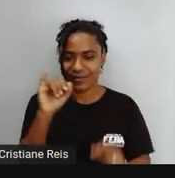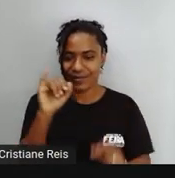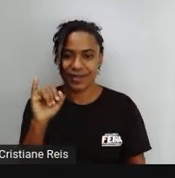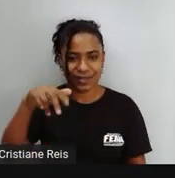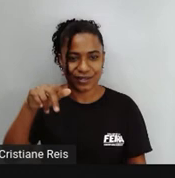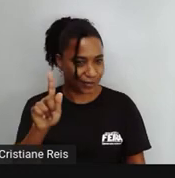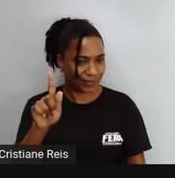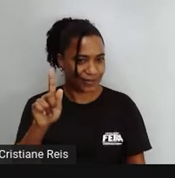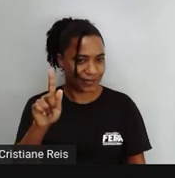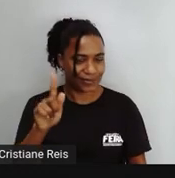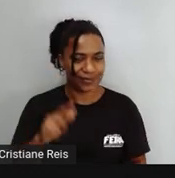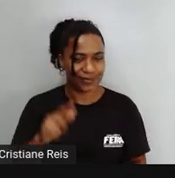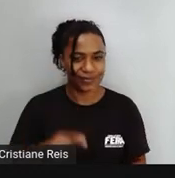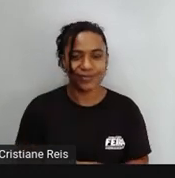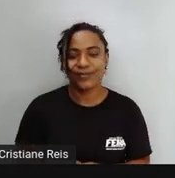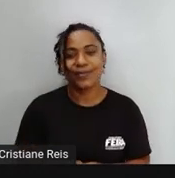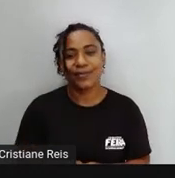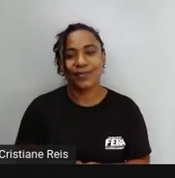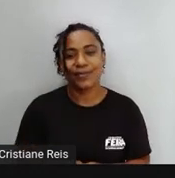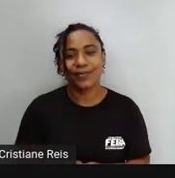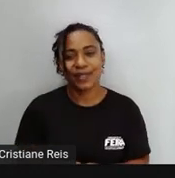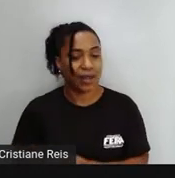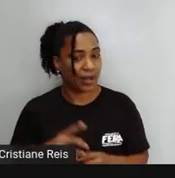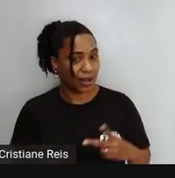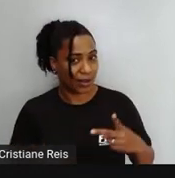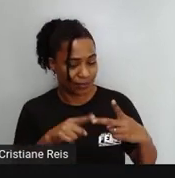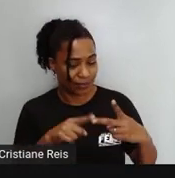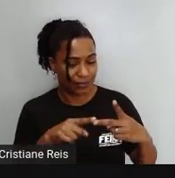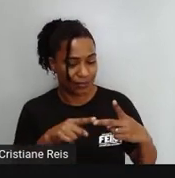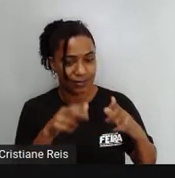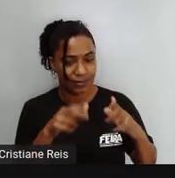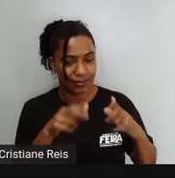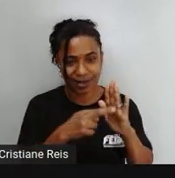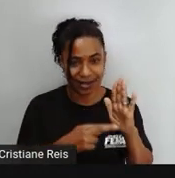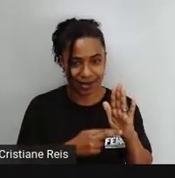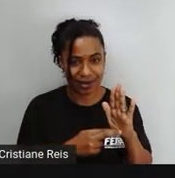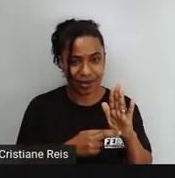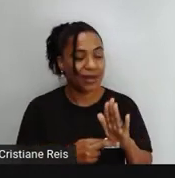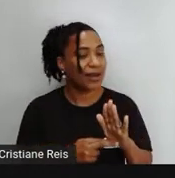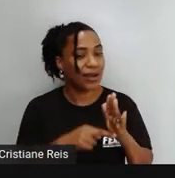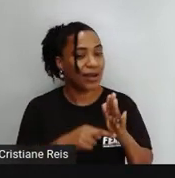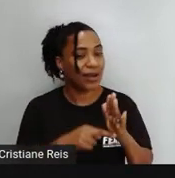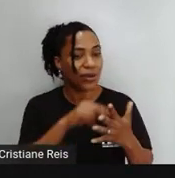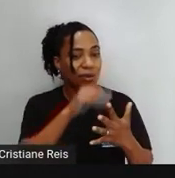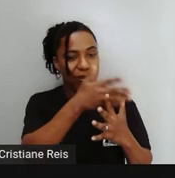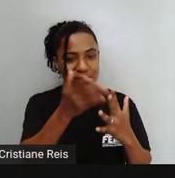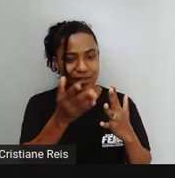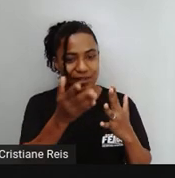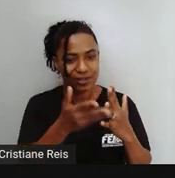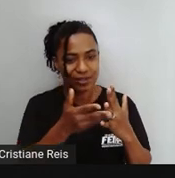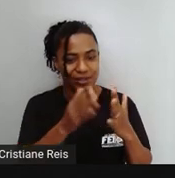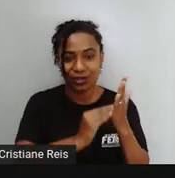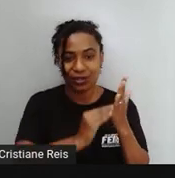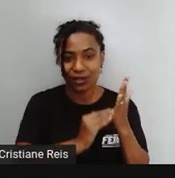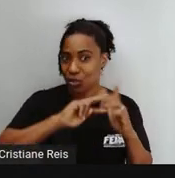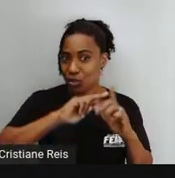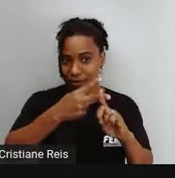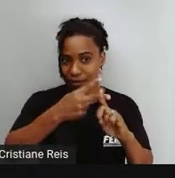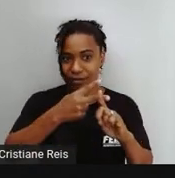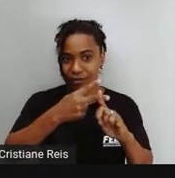Double consonant Então vamos dobrar a consoante Para acrescentar o ING Em qual situação